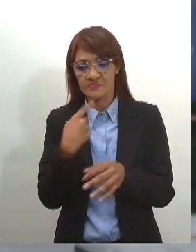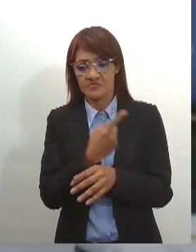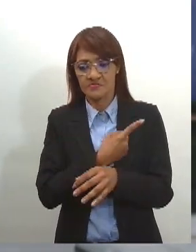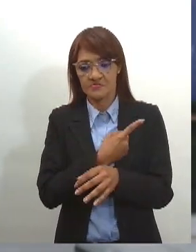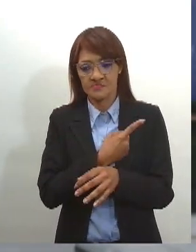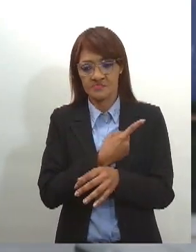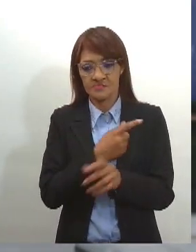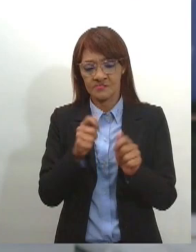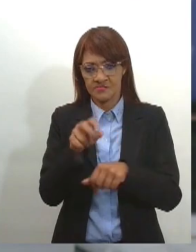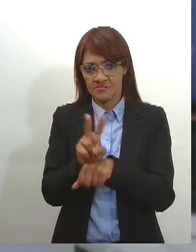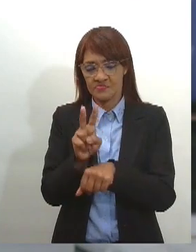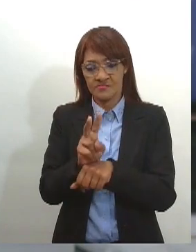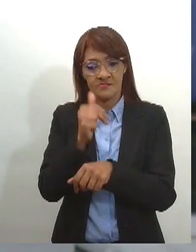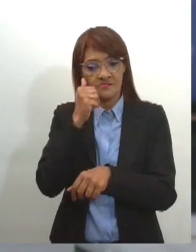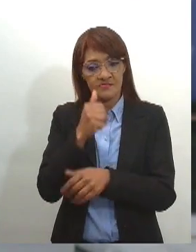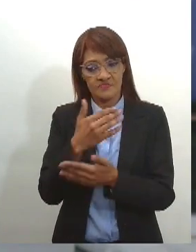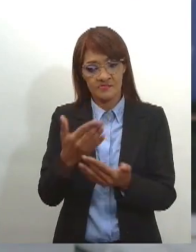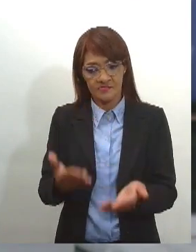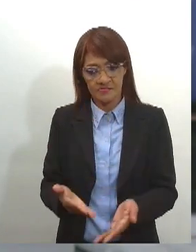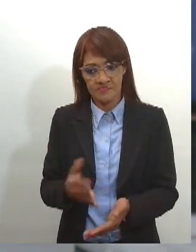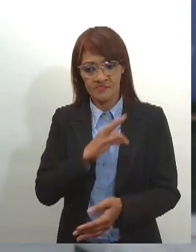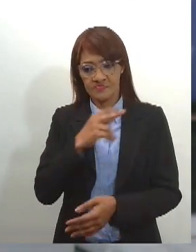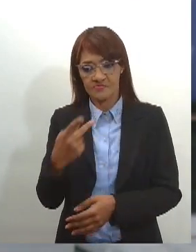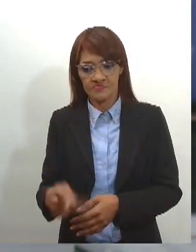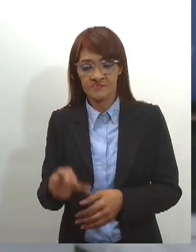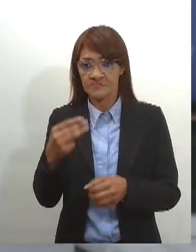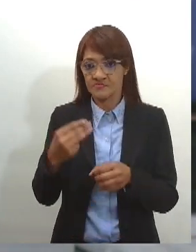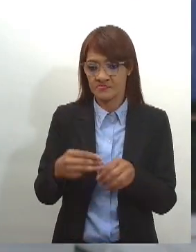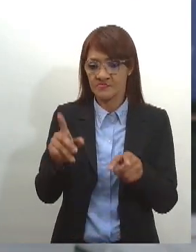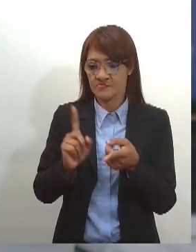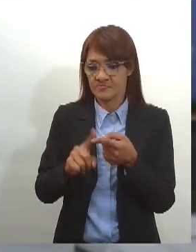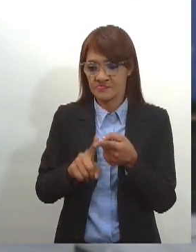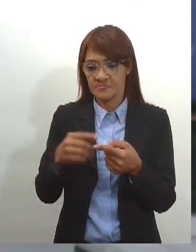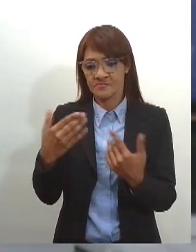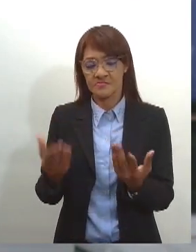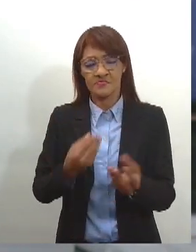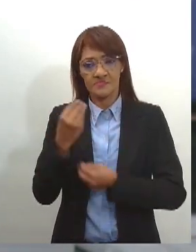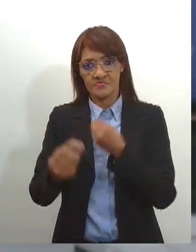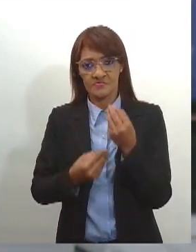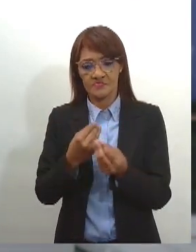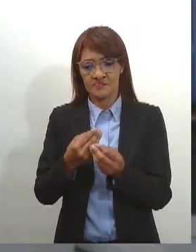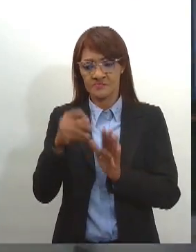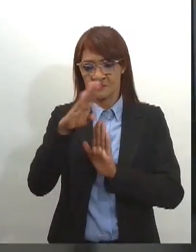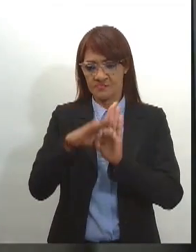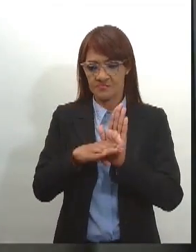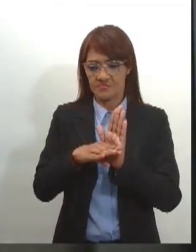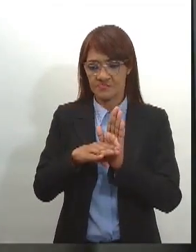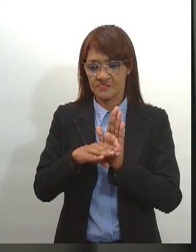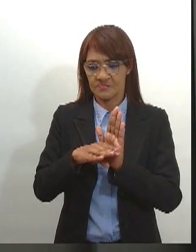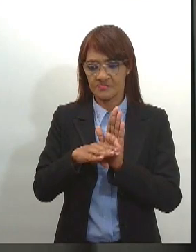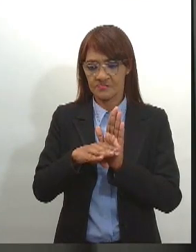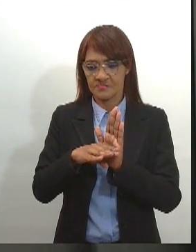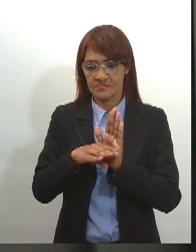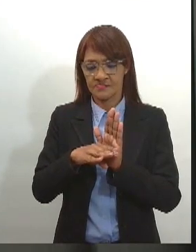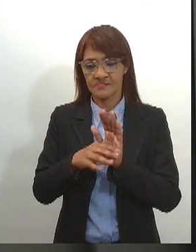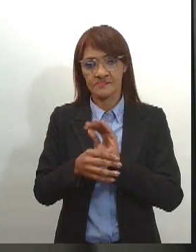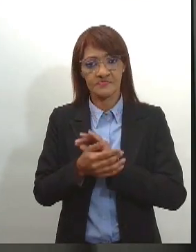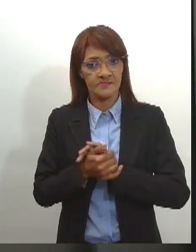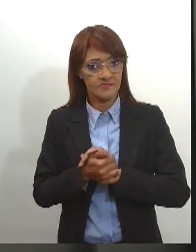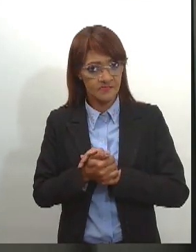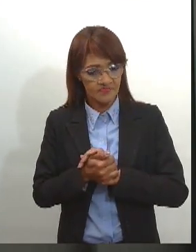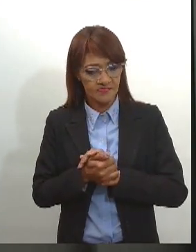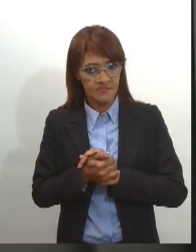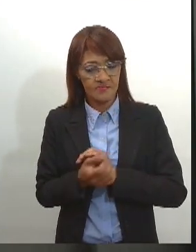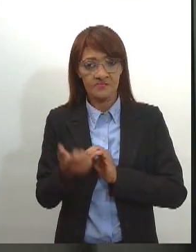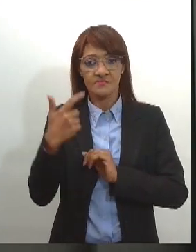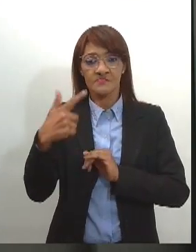mulheres, que são as OPMs municipais e os CRAMs que estão sendo criados também nos municípios. Uma outra informação,